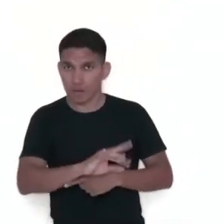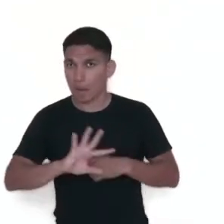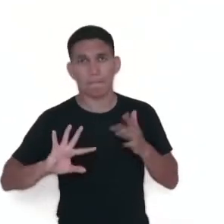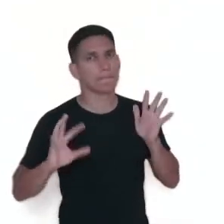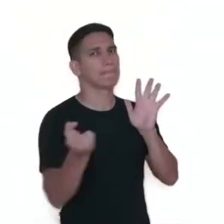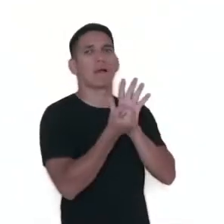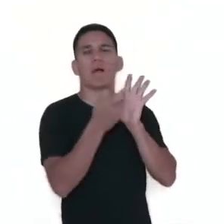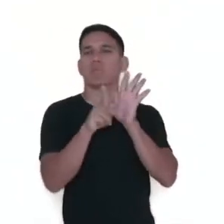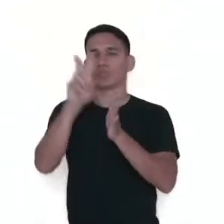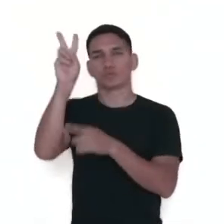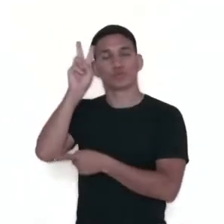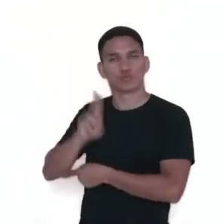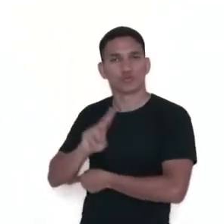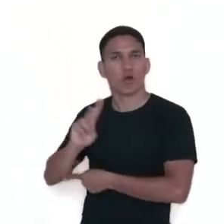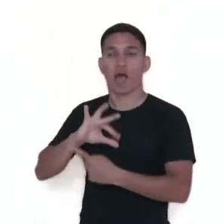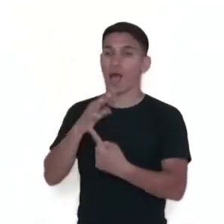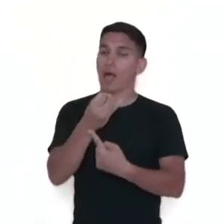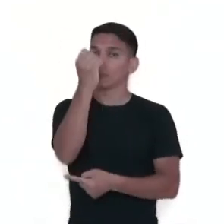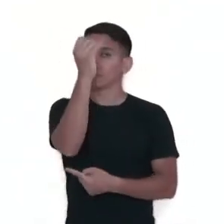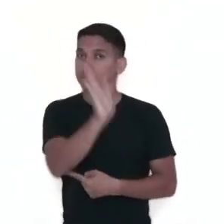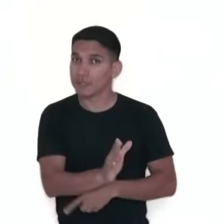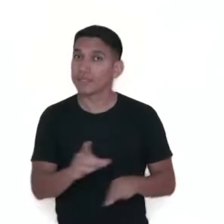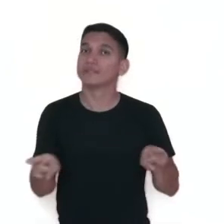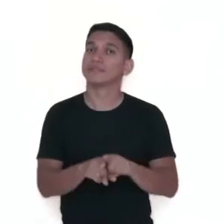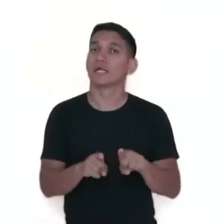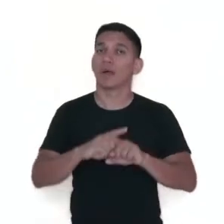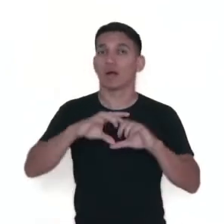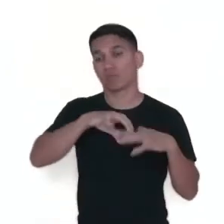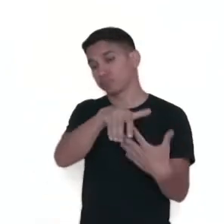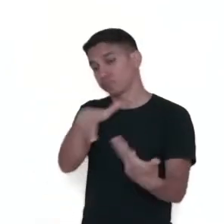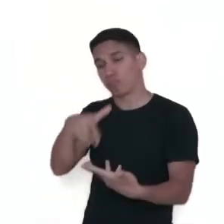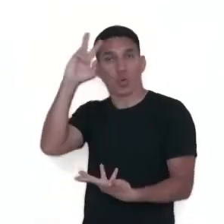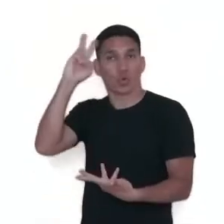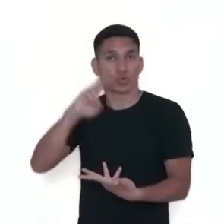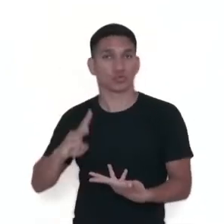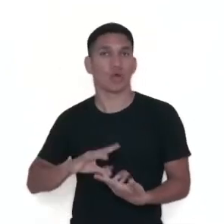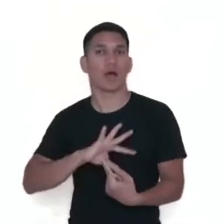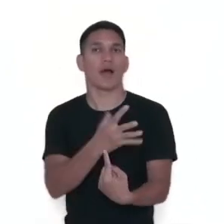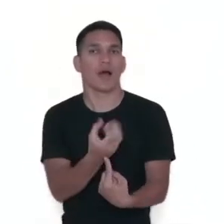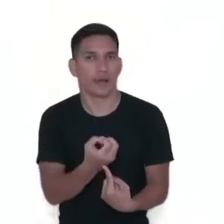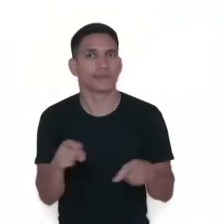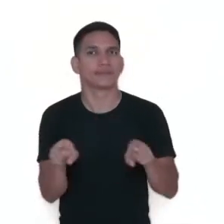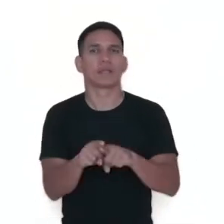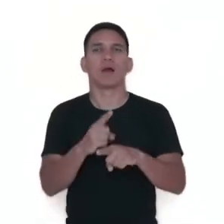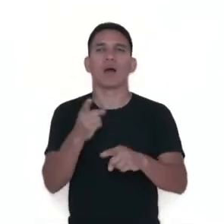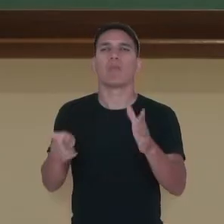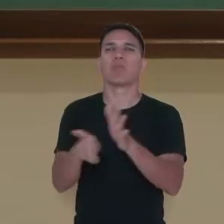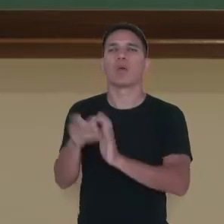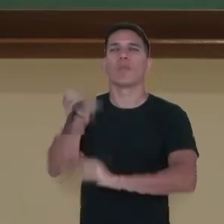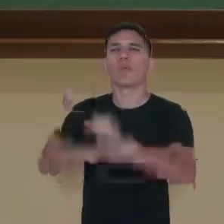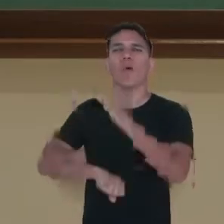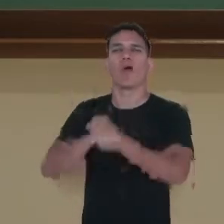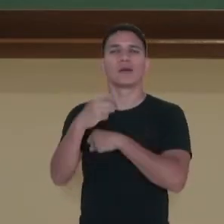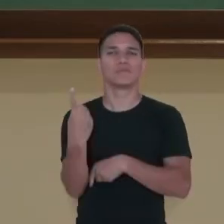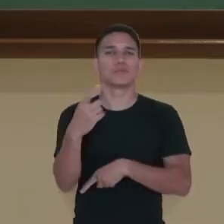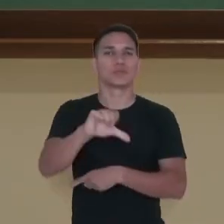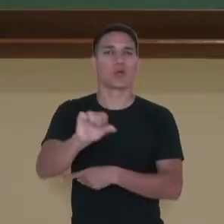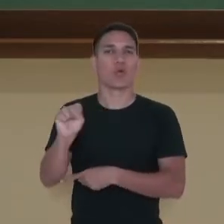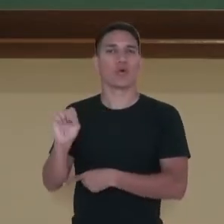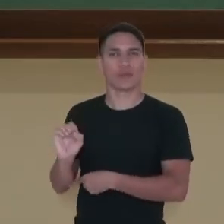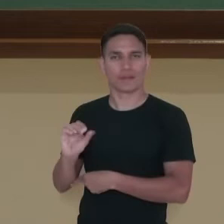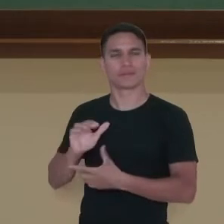história da arte brasileira. Ele é citado também na história da arte mundial e suas obras são da década de 1980.